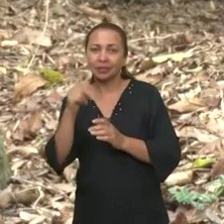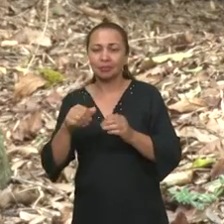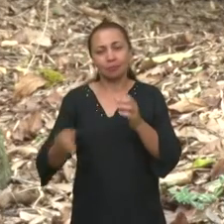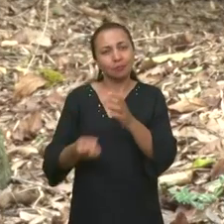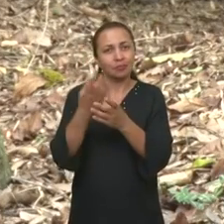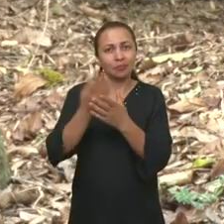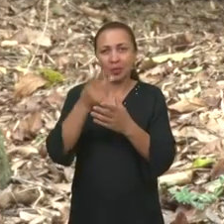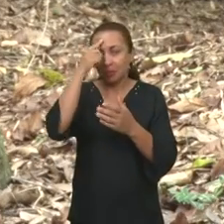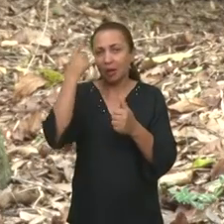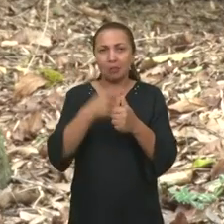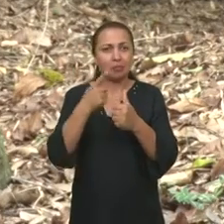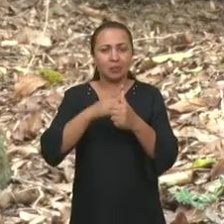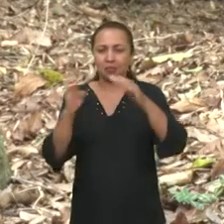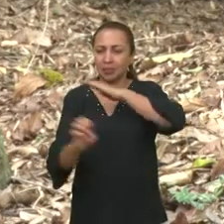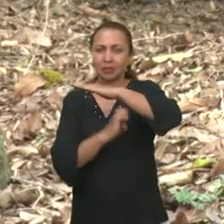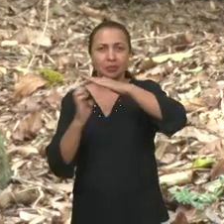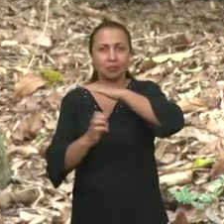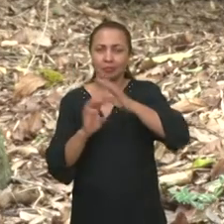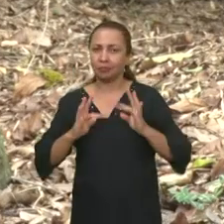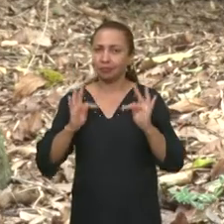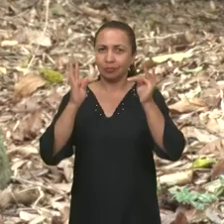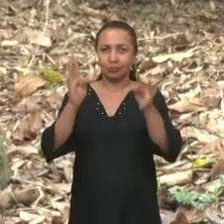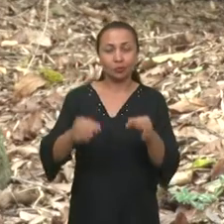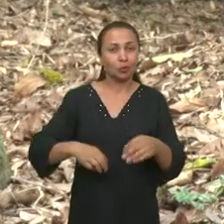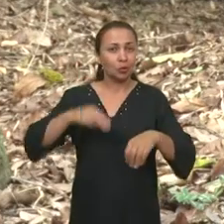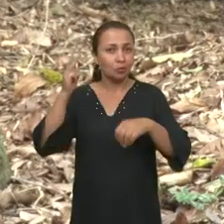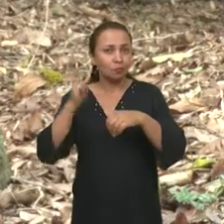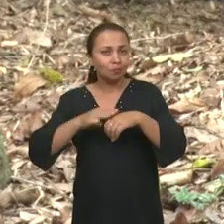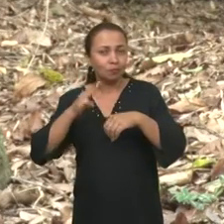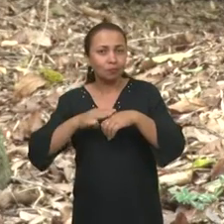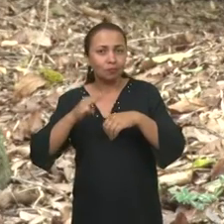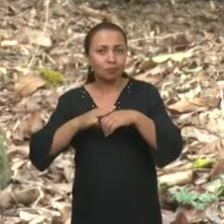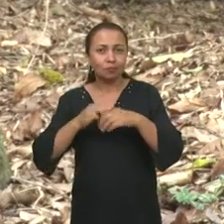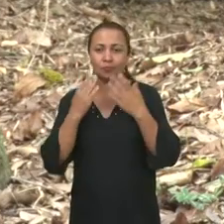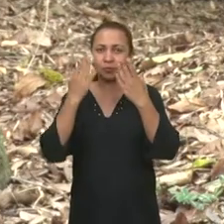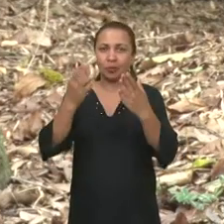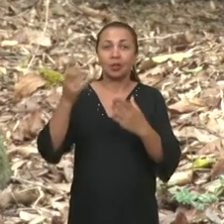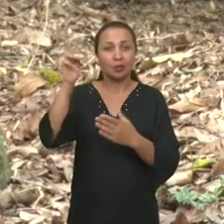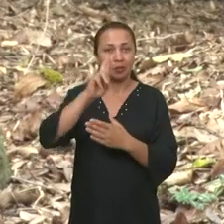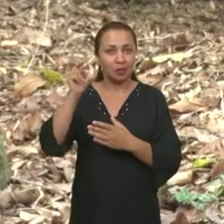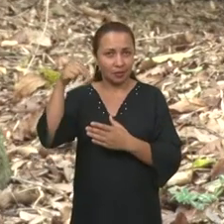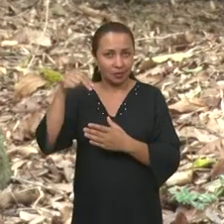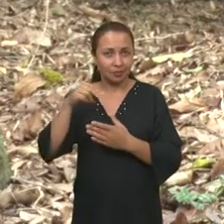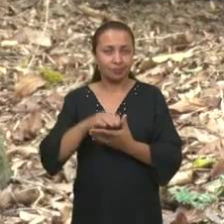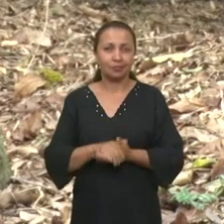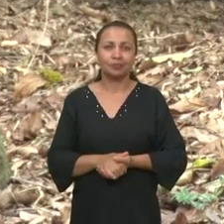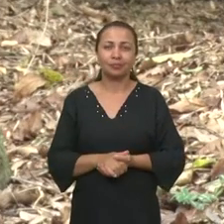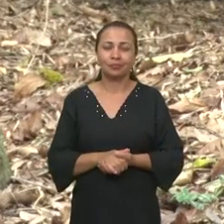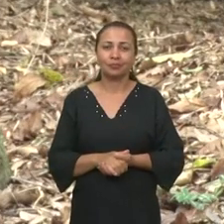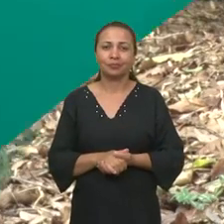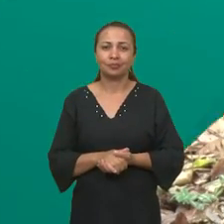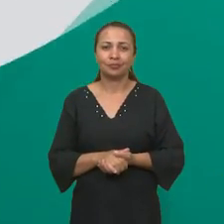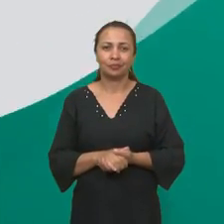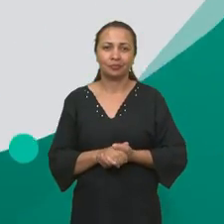criada com a expectativa de ser a primeira empresa de tecnologia de metais refratários no Rio Grande do Norte.